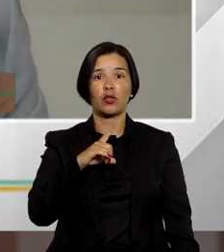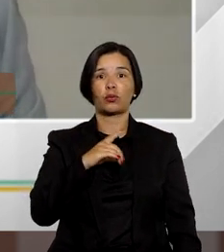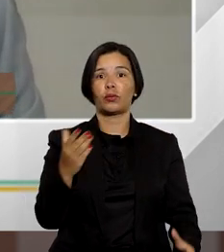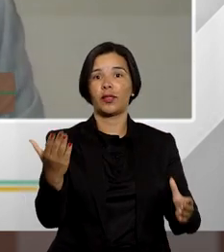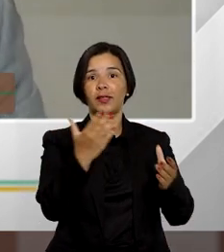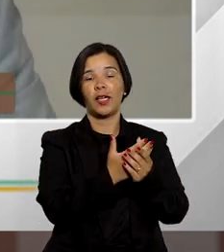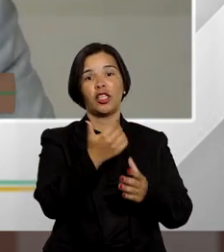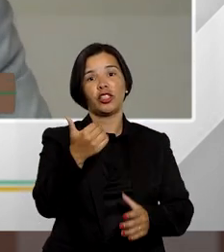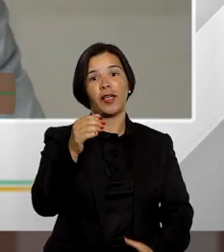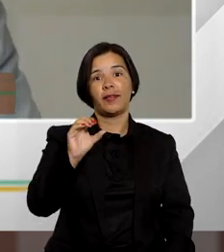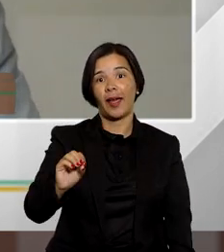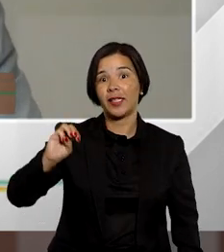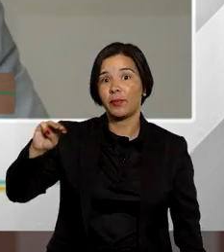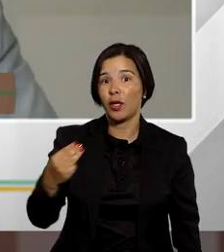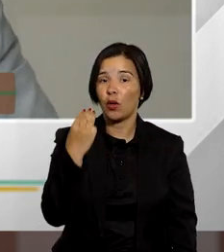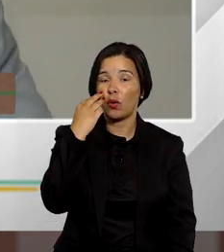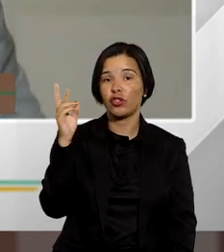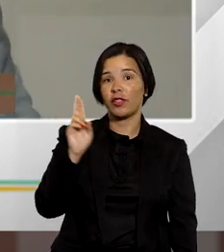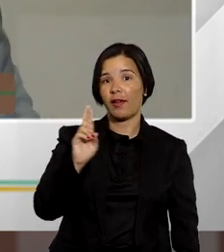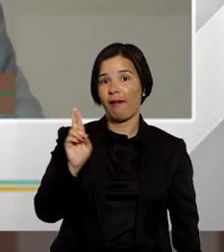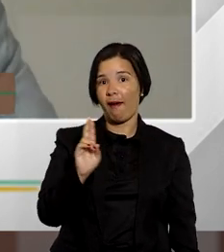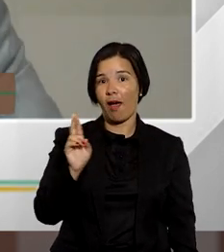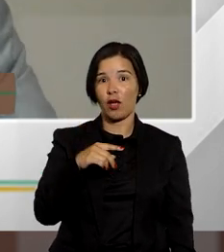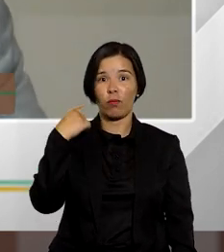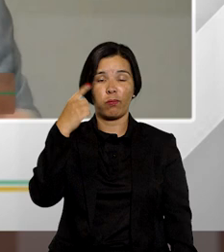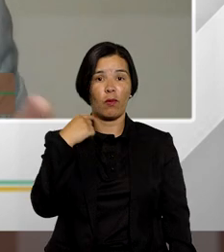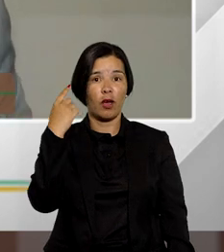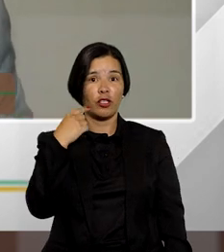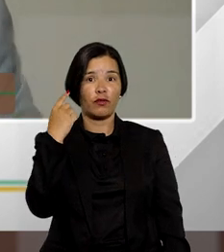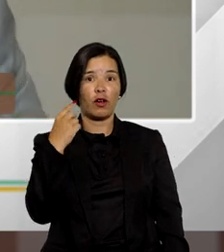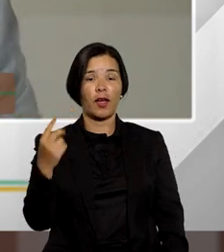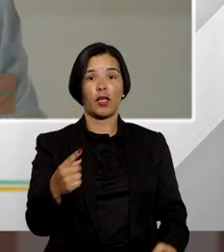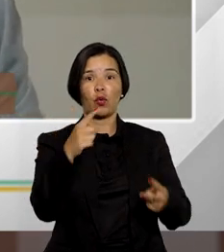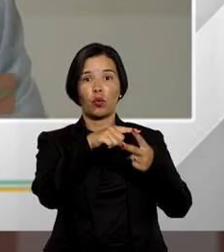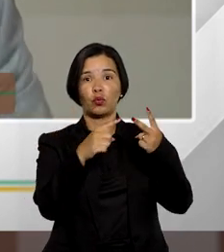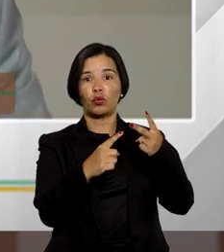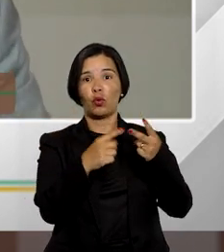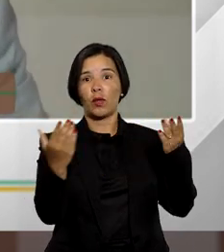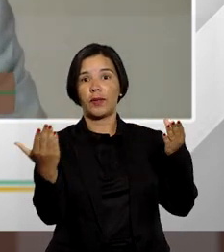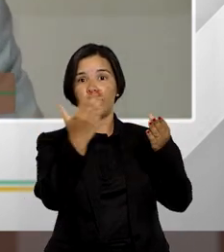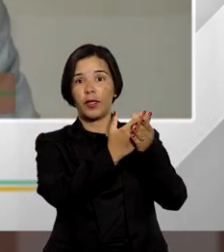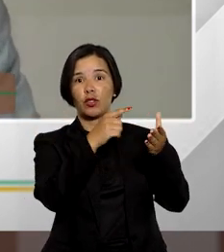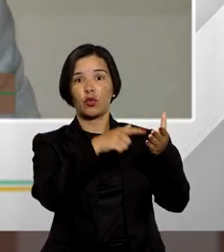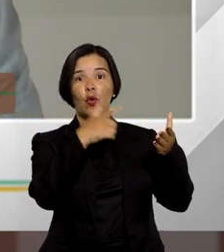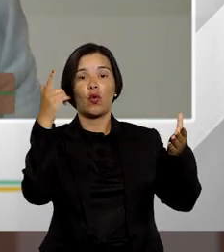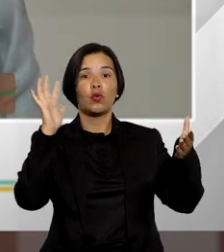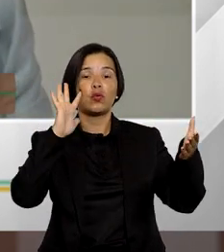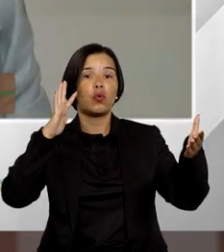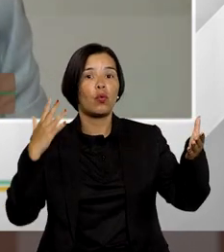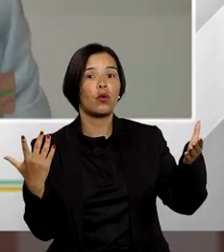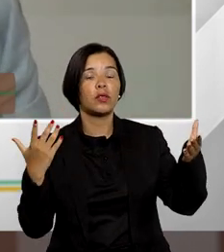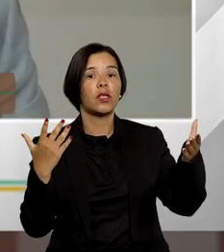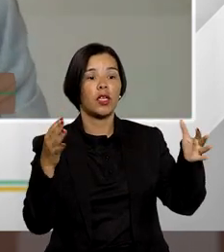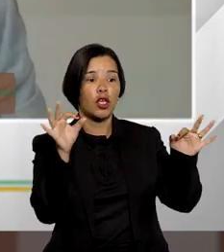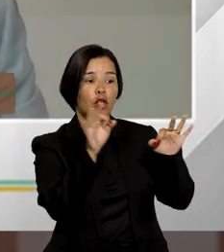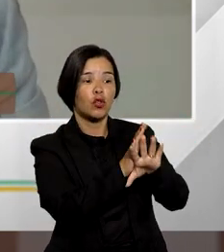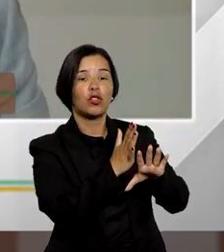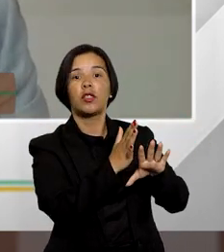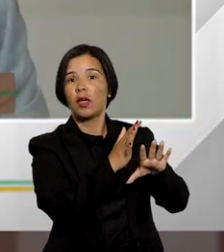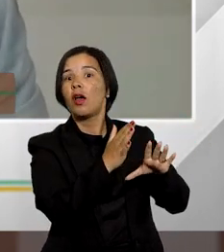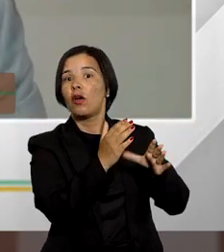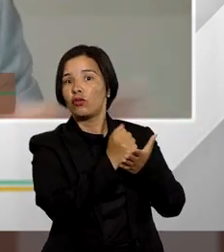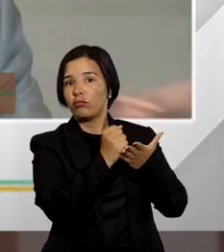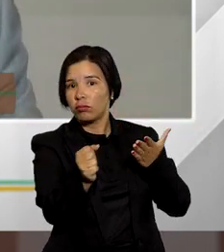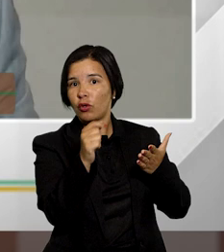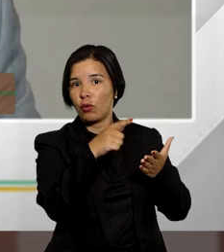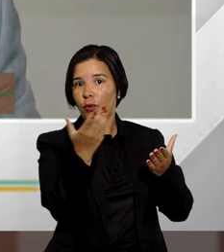10 milhões de reais e por exemplo o advogado através de umas duas petições ele conseguisse a extinção